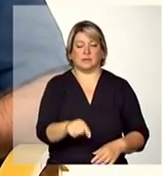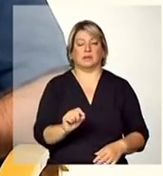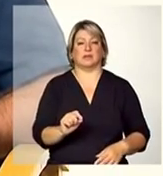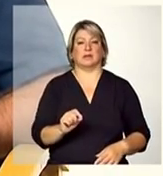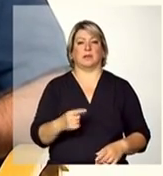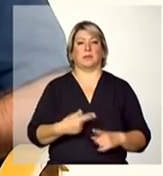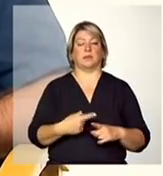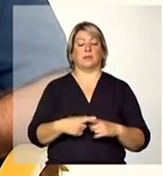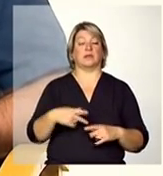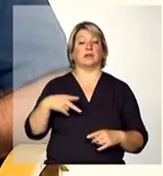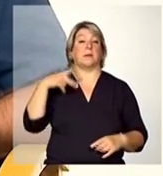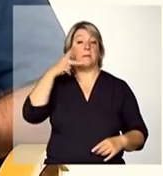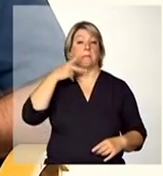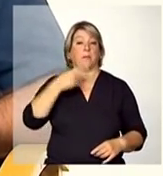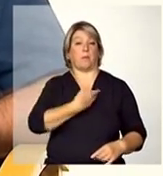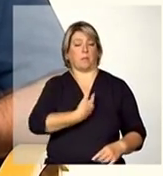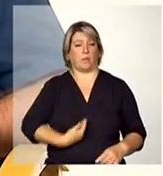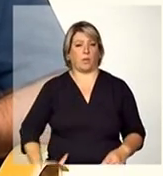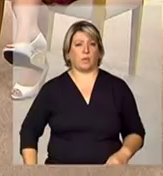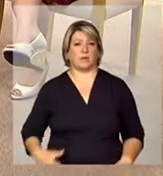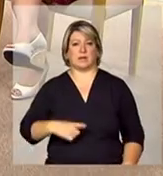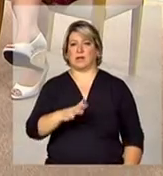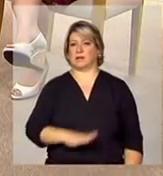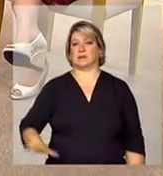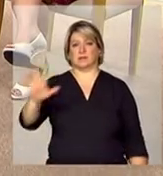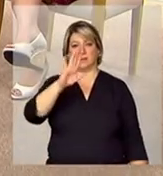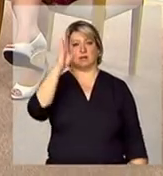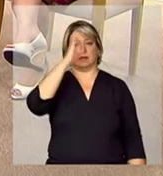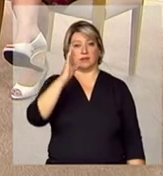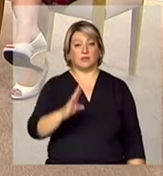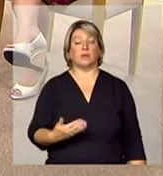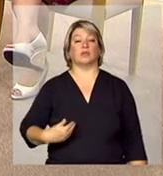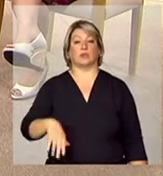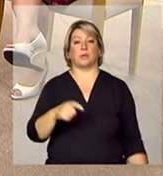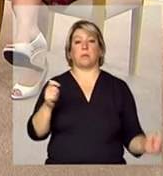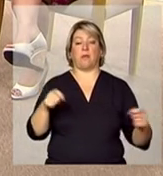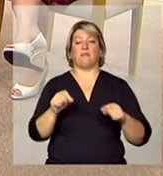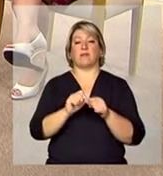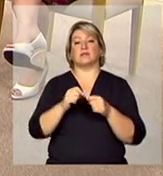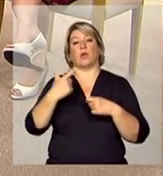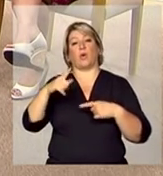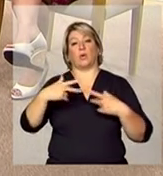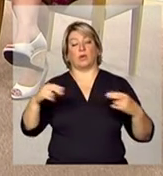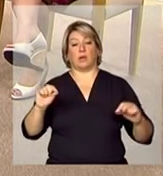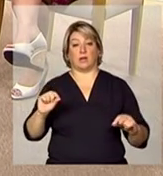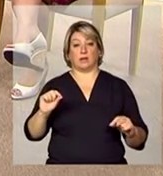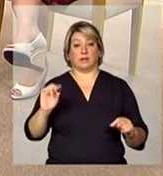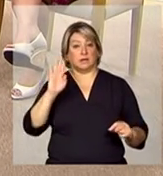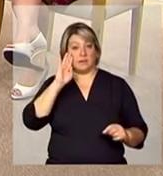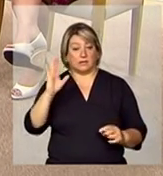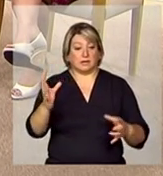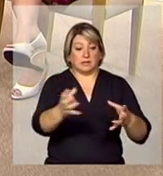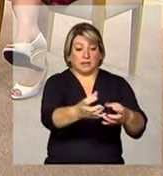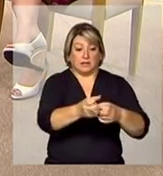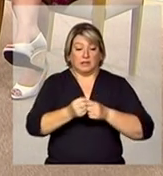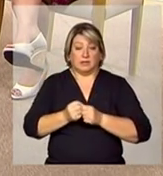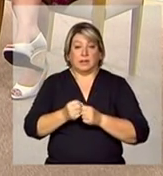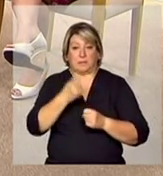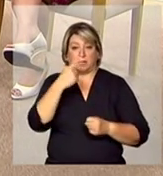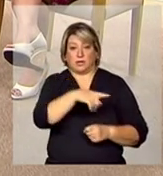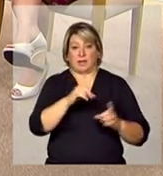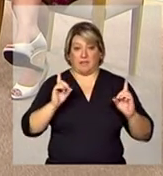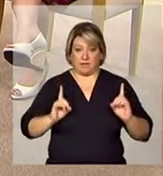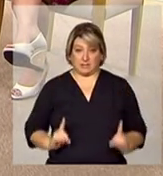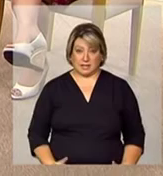políticas públicas em nível nacional que a gente pode fazer outras coisas então o público é tirar essas pessoas com deficiência desses grandes abrigos e